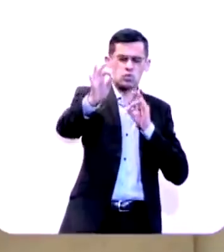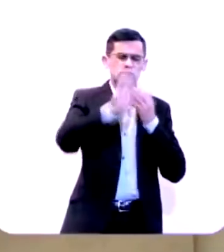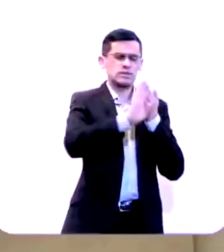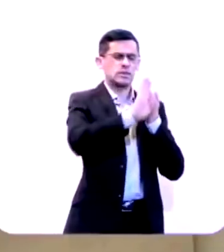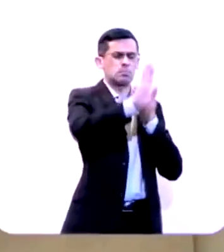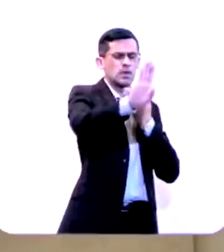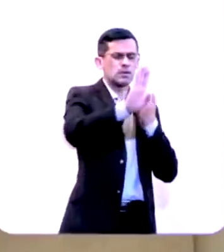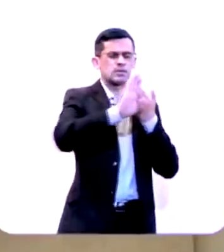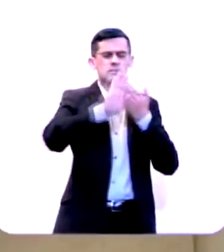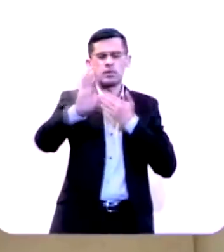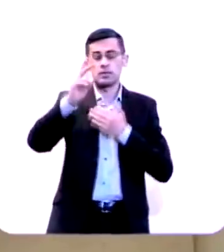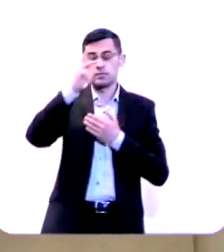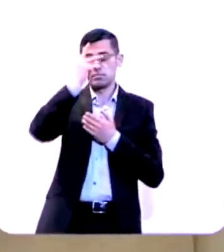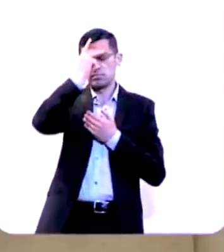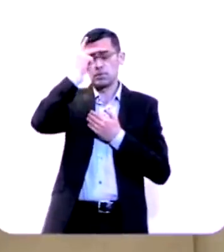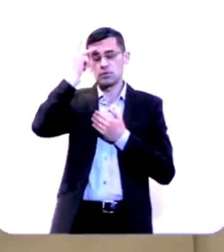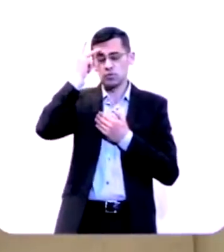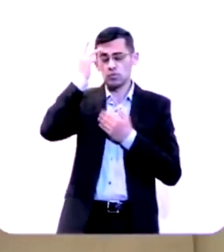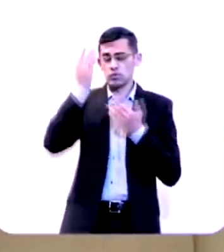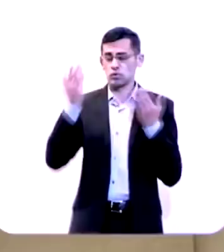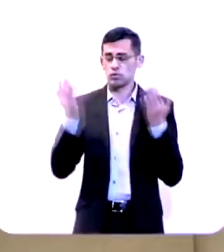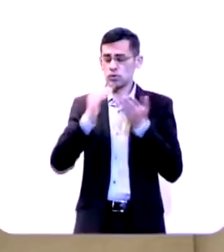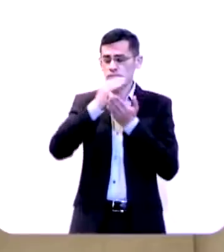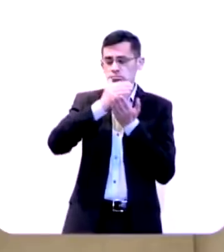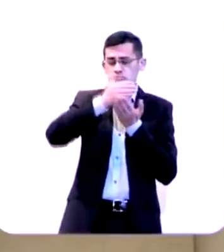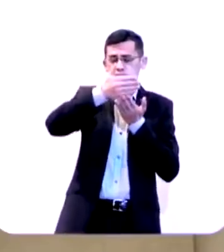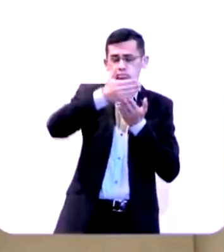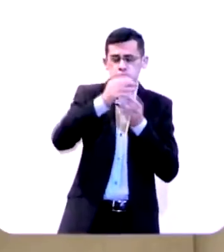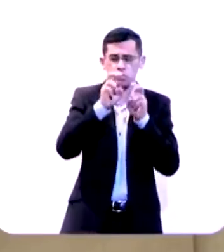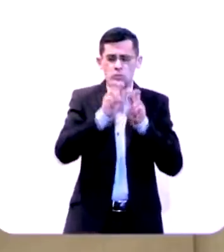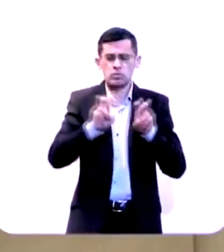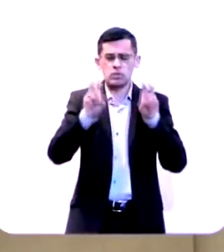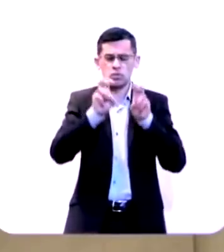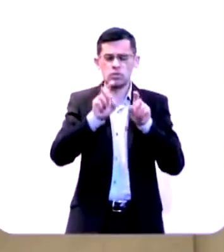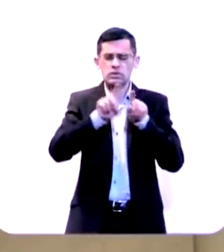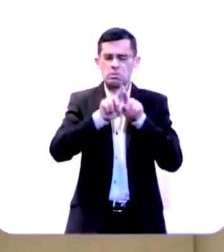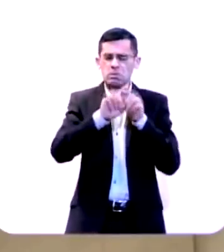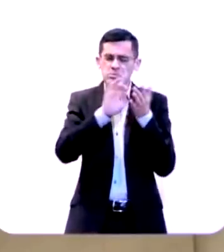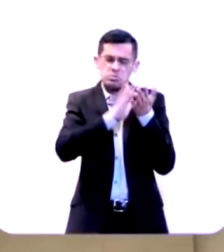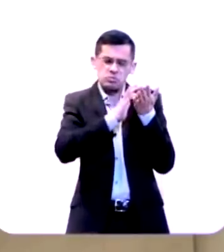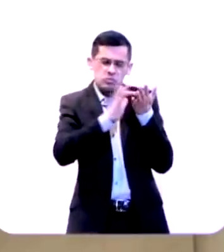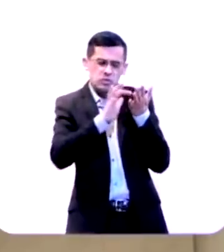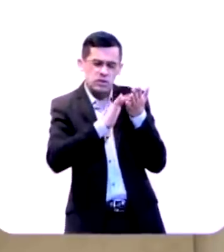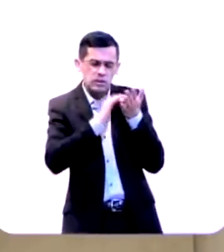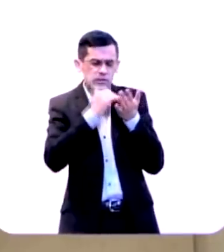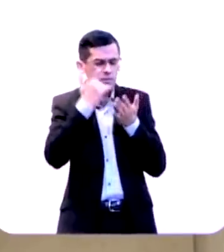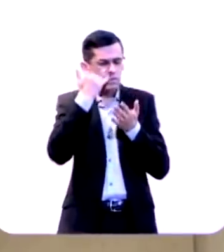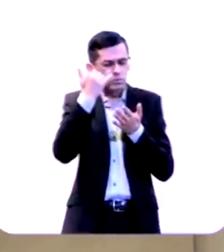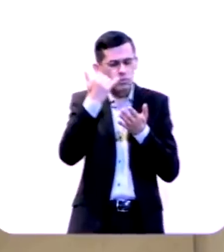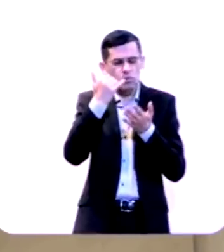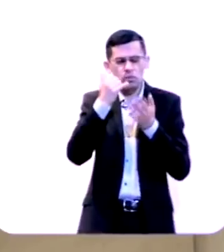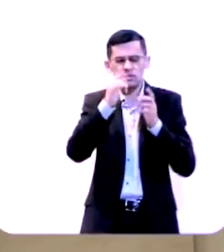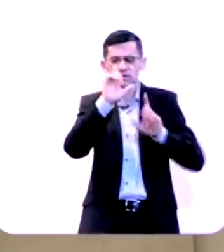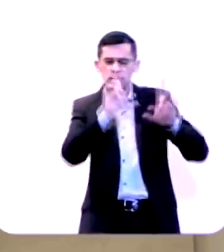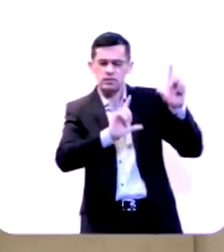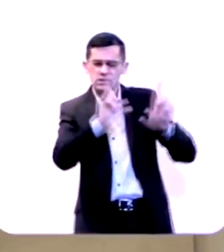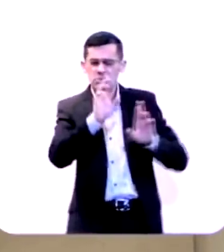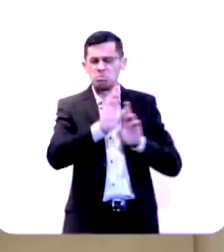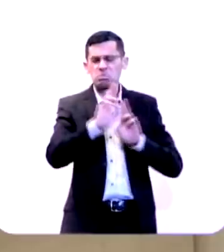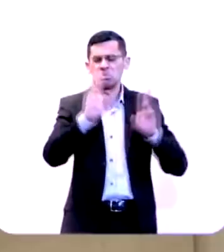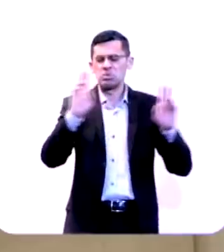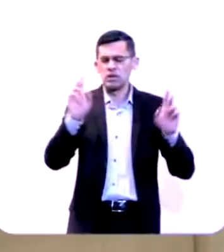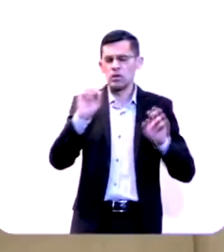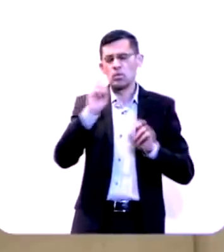pessoas que estão atrás dos seus computadores, dos seus tablets, telefones, televisão,